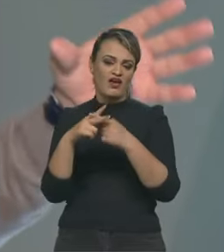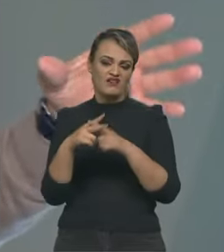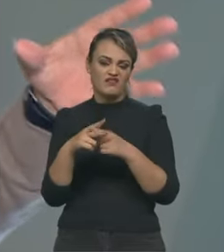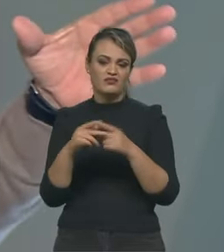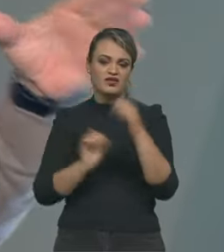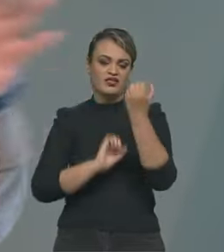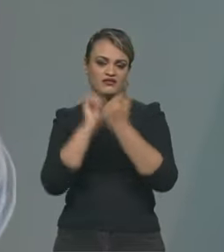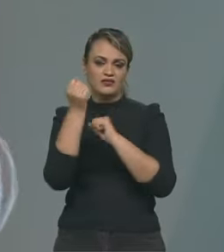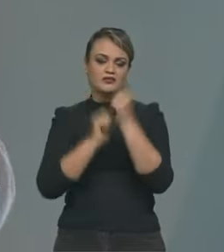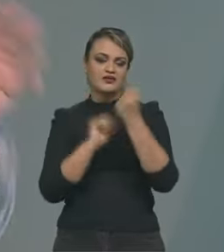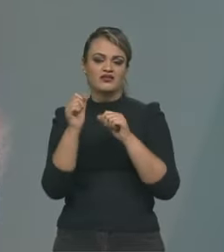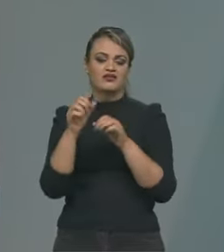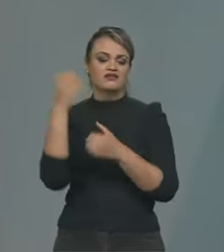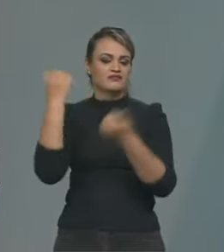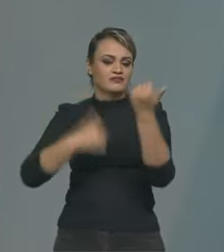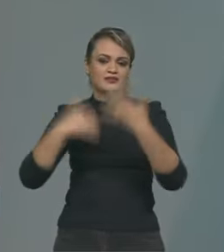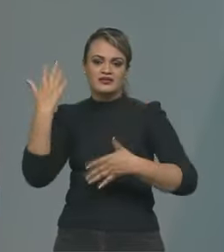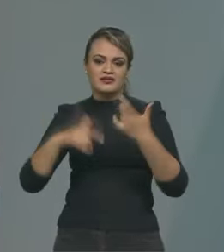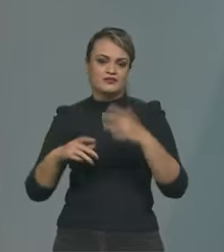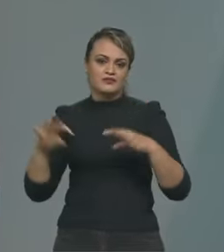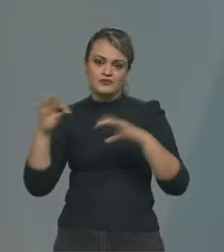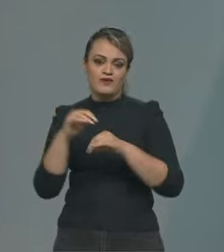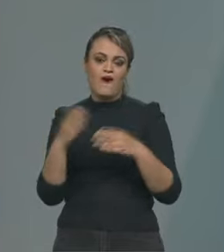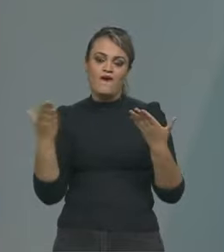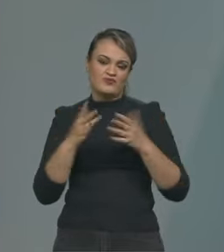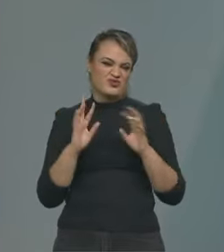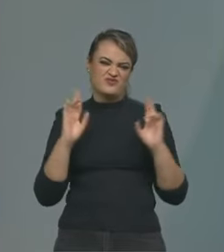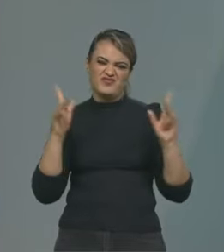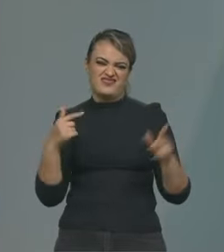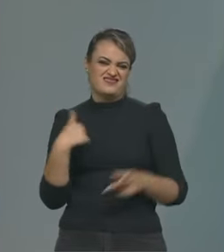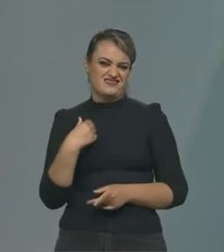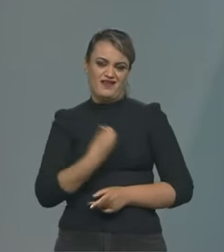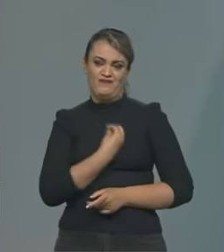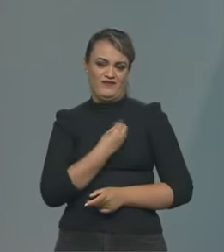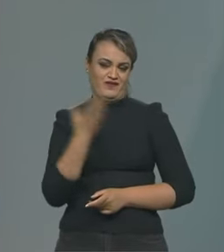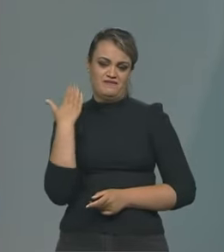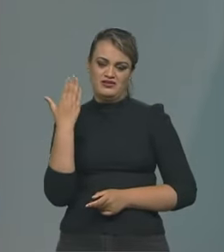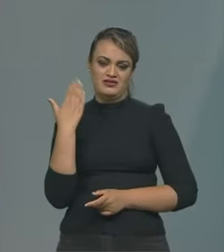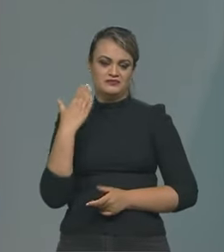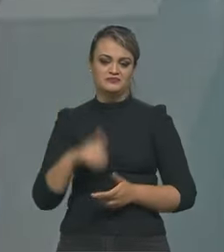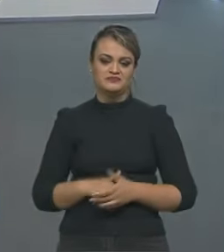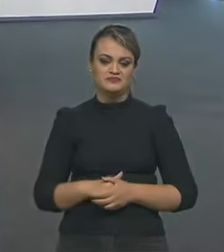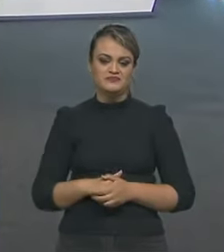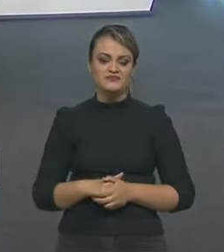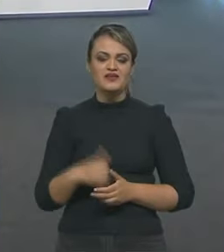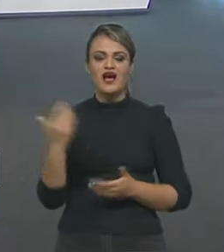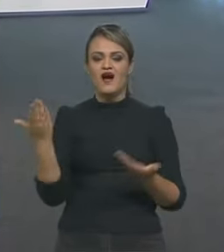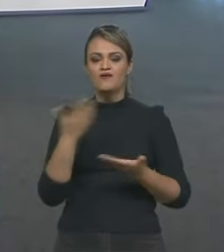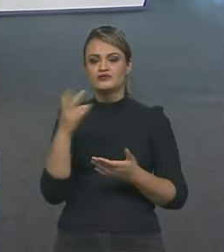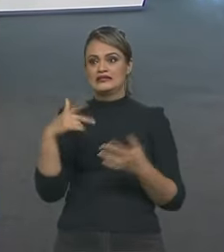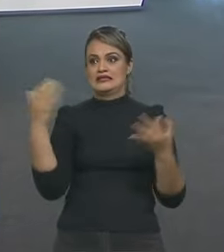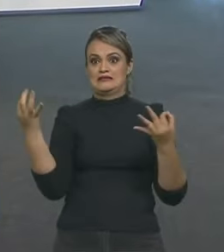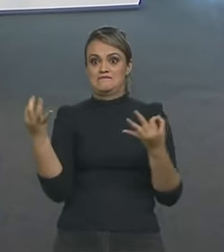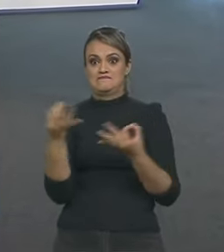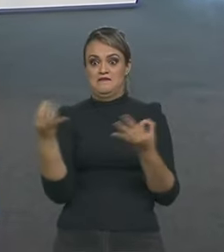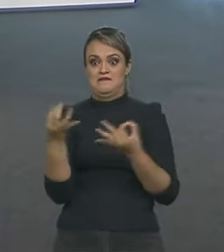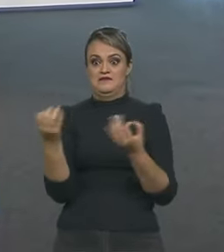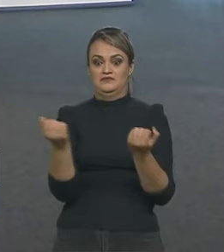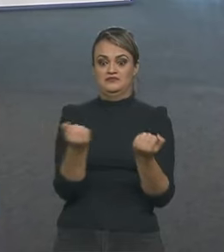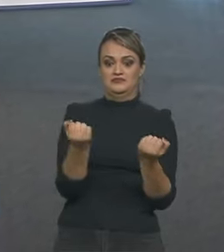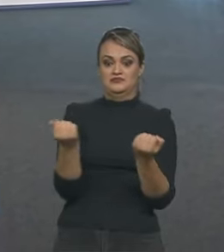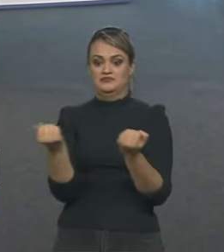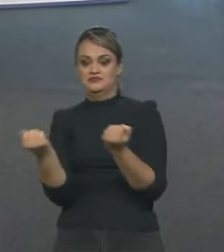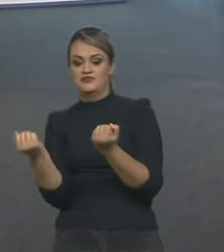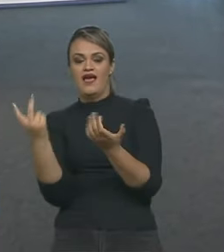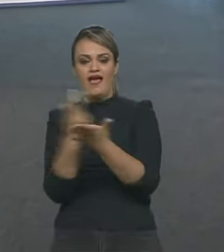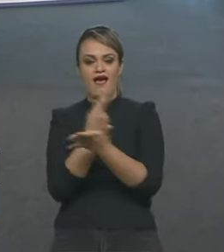o pessoal tem todo o controle do carro. Então, eu acho que o piloto hoje em dia tem que ser mais perfeito de guiar, não errar,